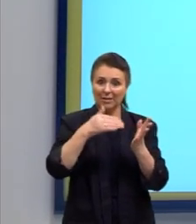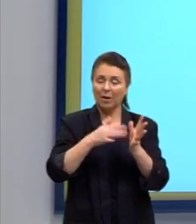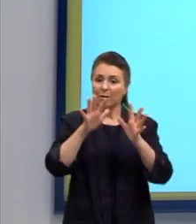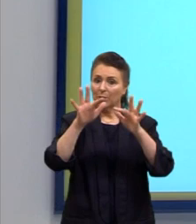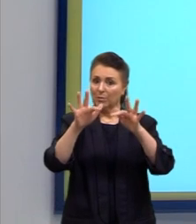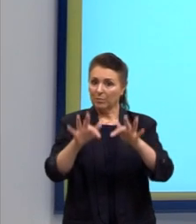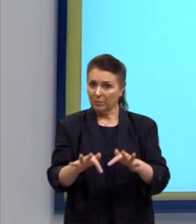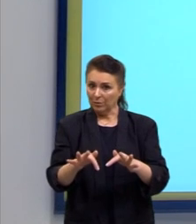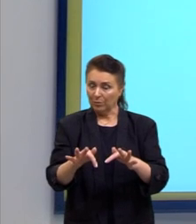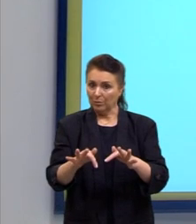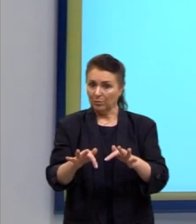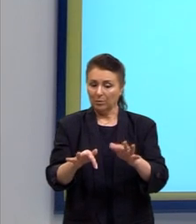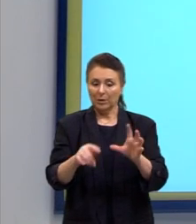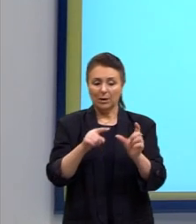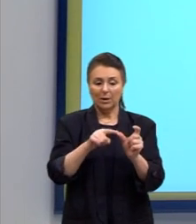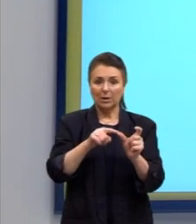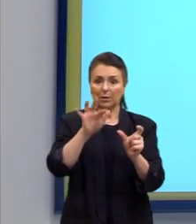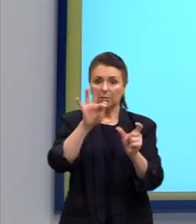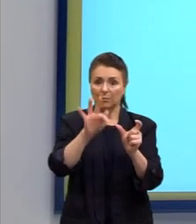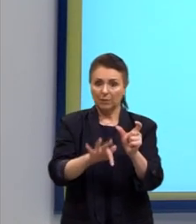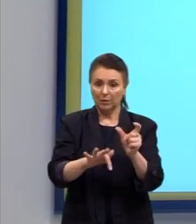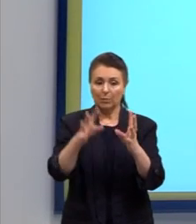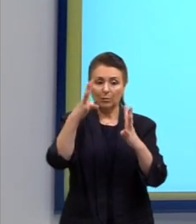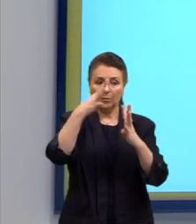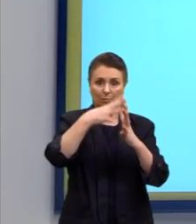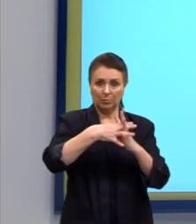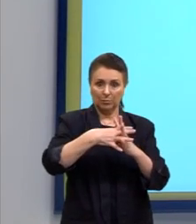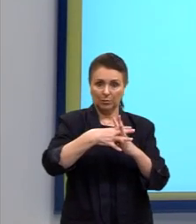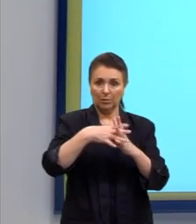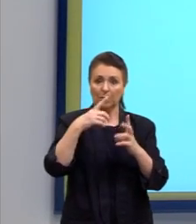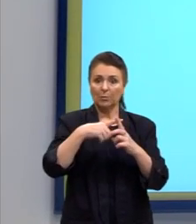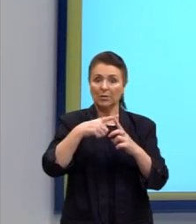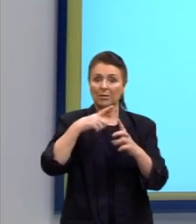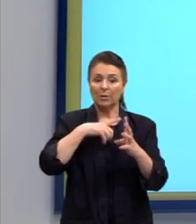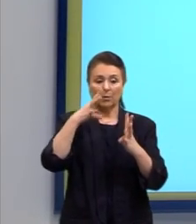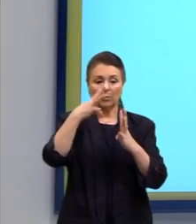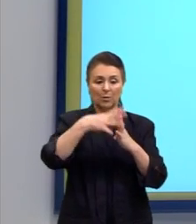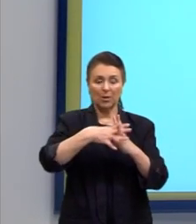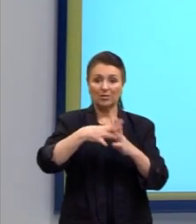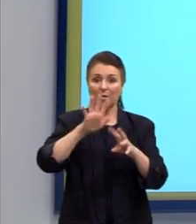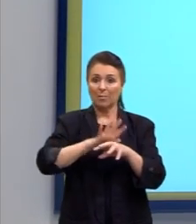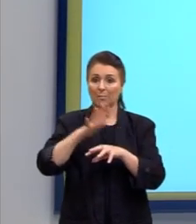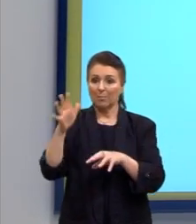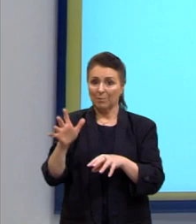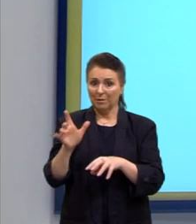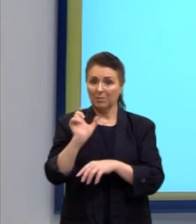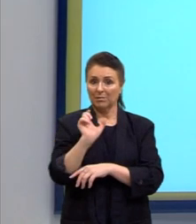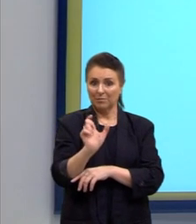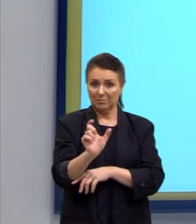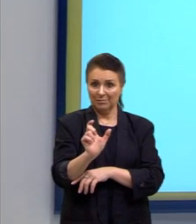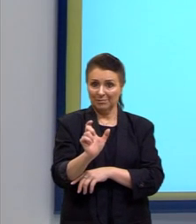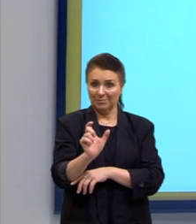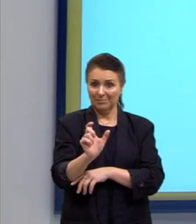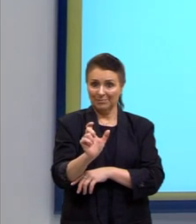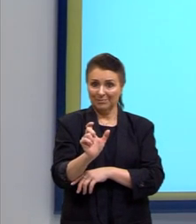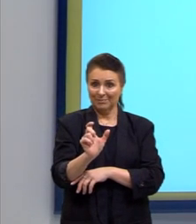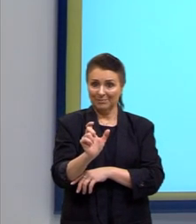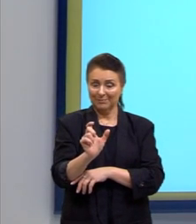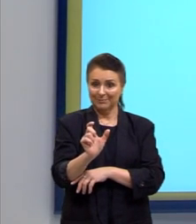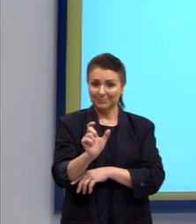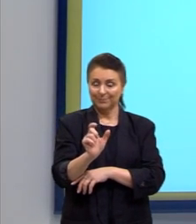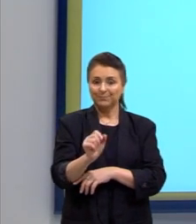termina com consoante. Porque nós temos uma consoante a mais, né? Então, inicia e termina por consoante.